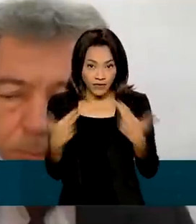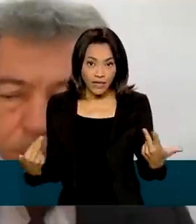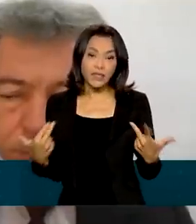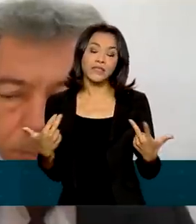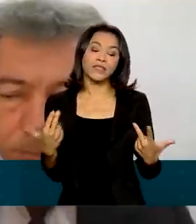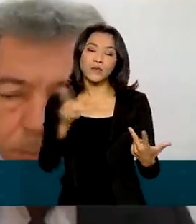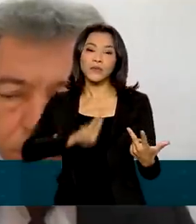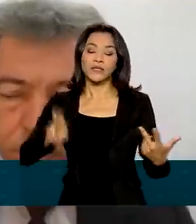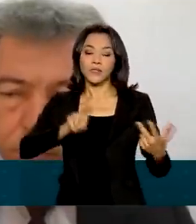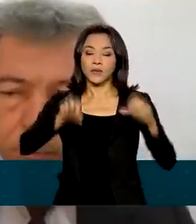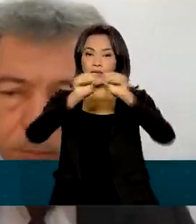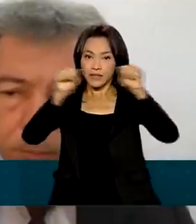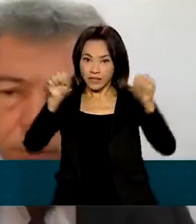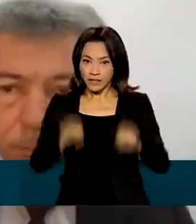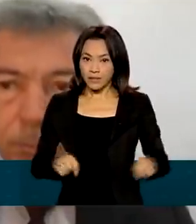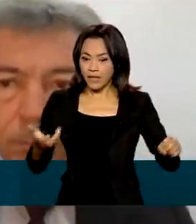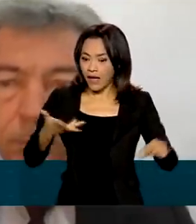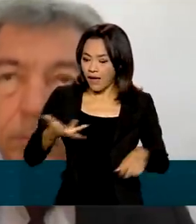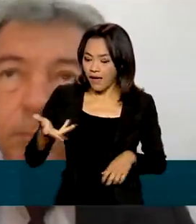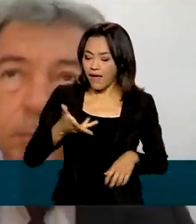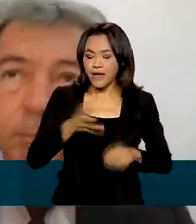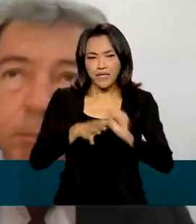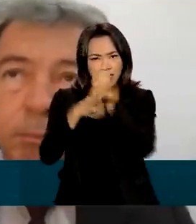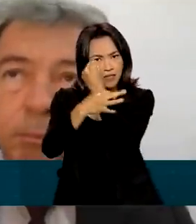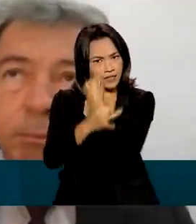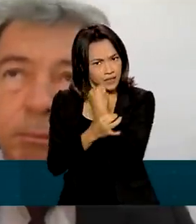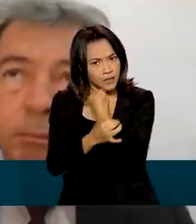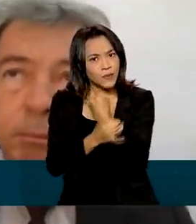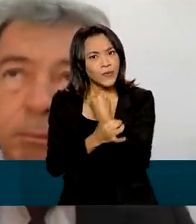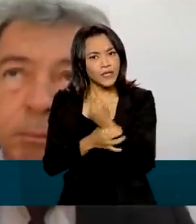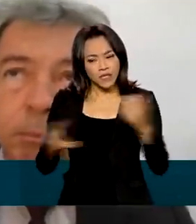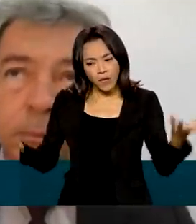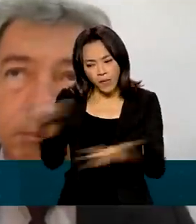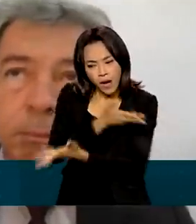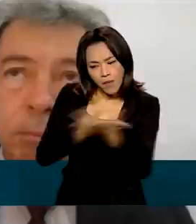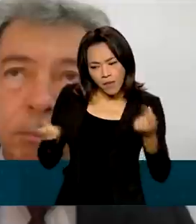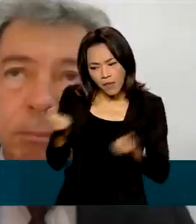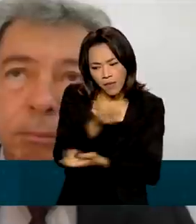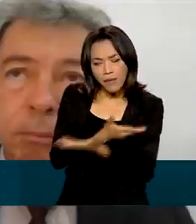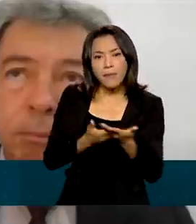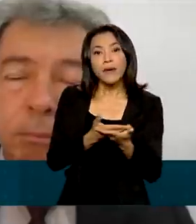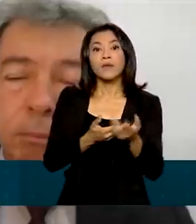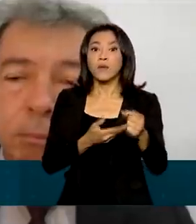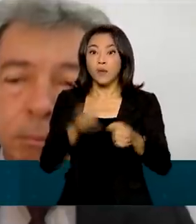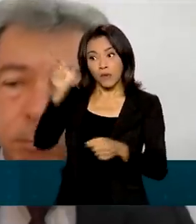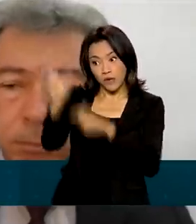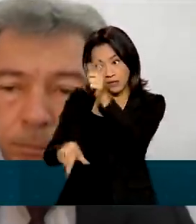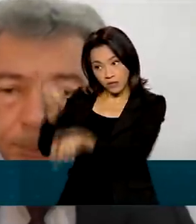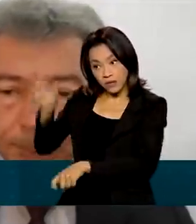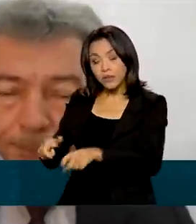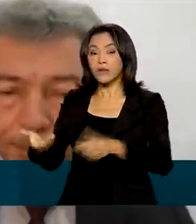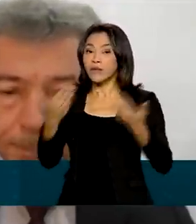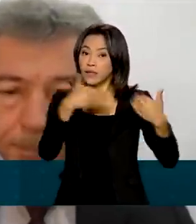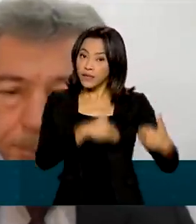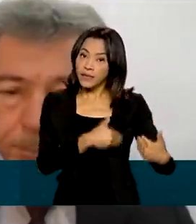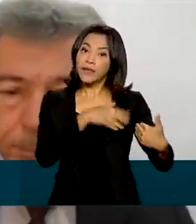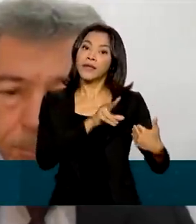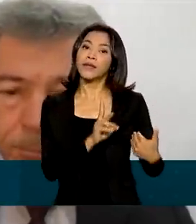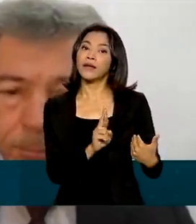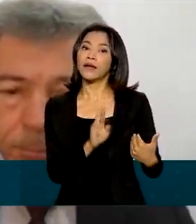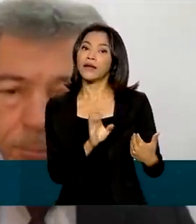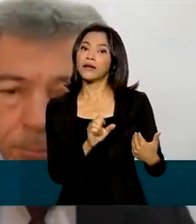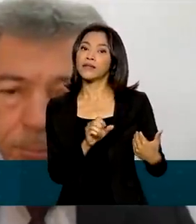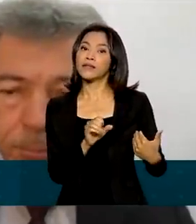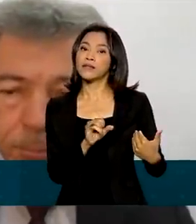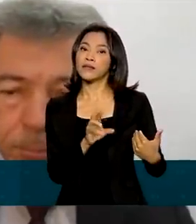sistemas traz mais agilidade e segurança nas transações com a Receita Federal, além de simplificar todo o